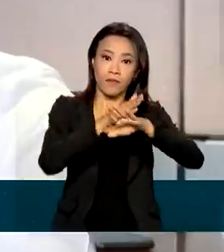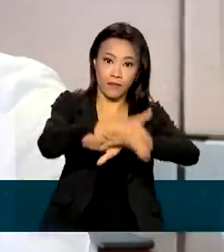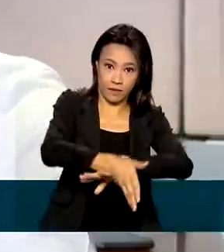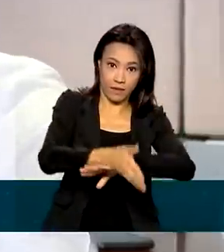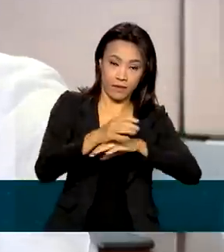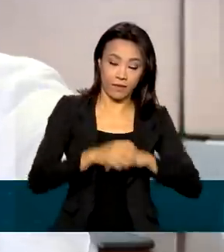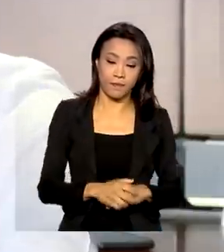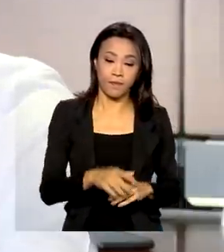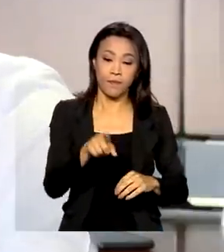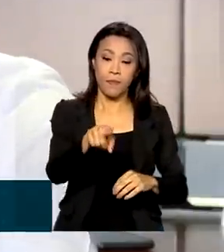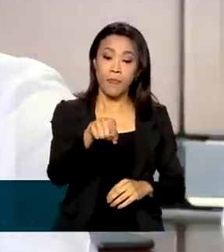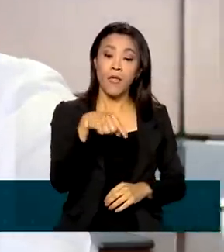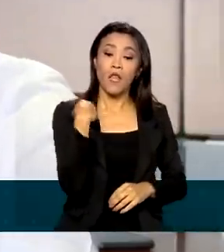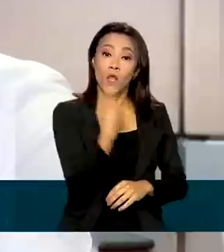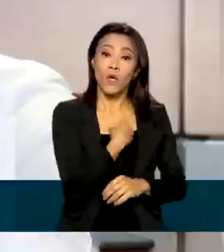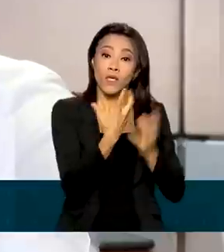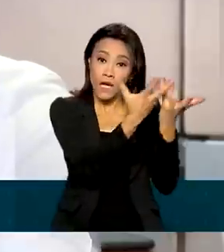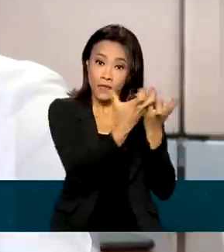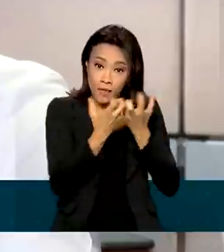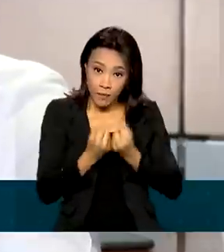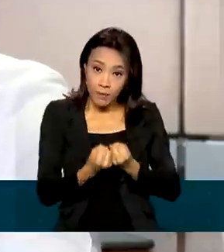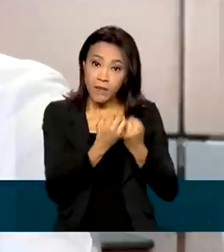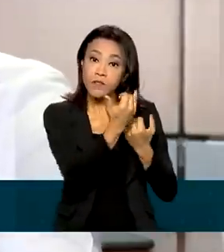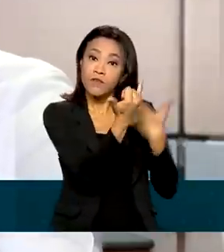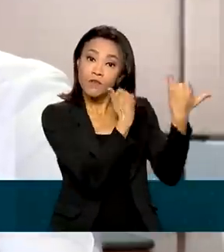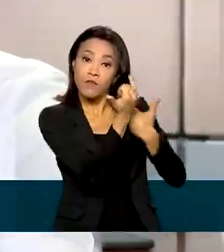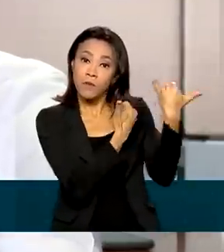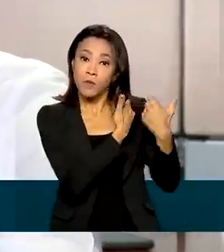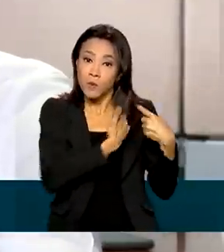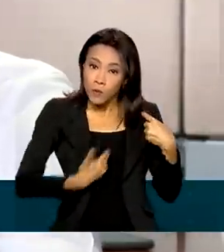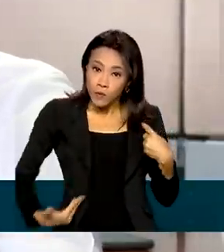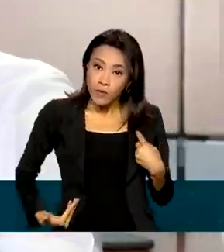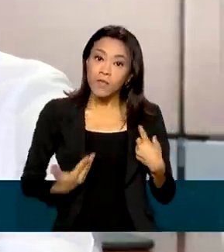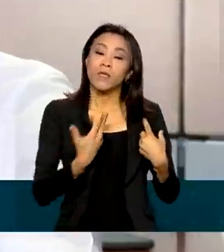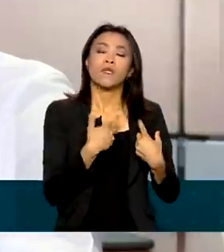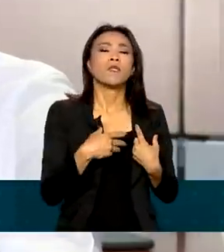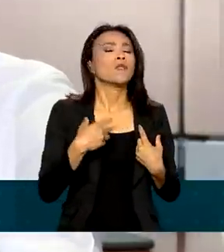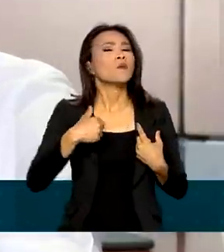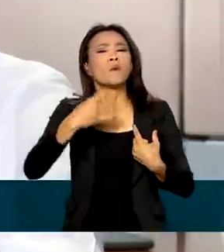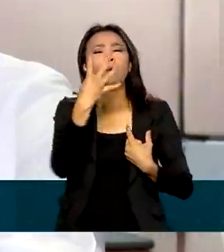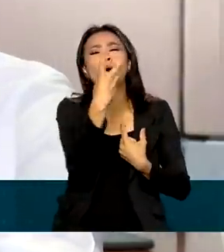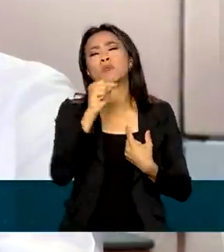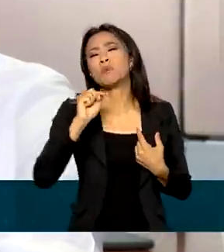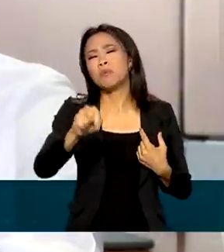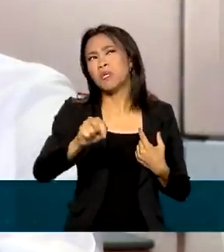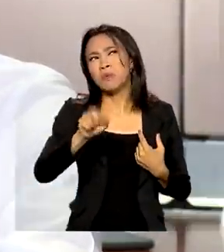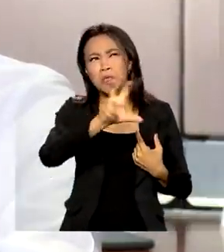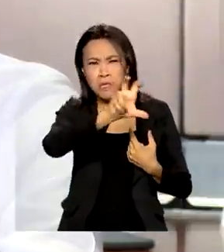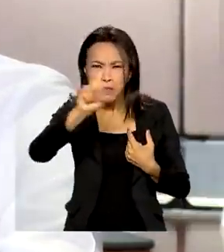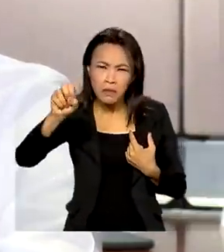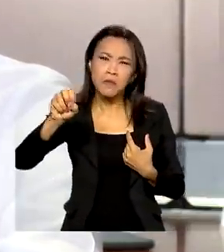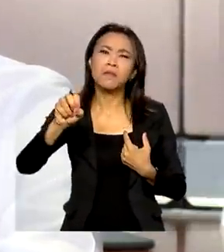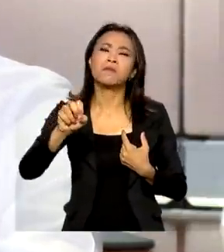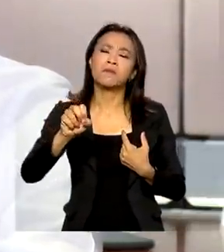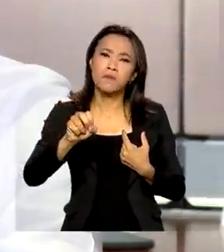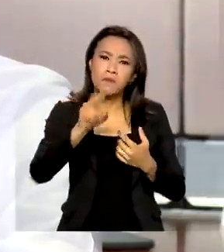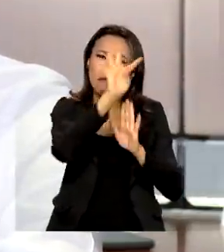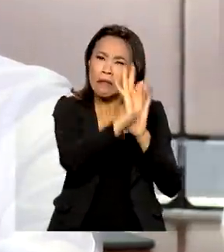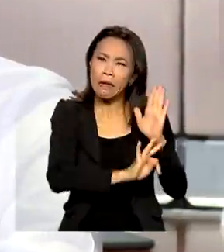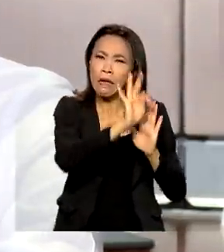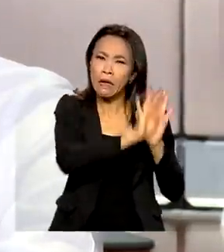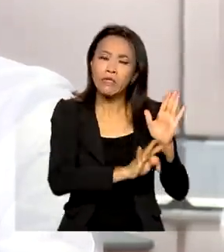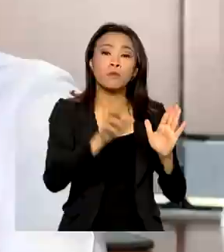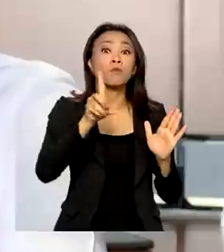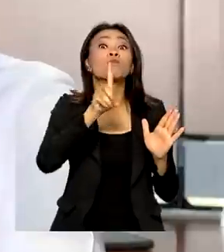recebemos essas informações, que são esses atos oficiais, diariamente em torno de 4.000, 4.500 textos